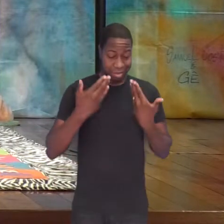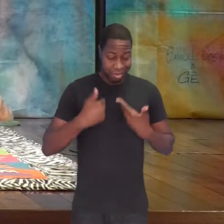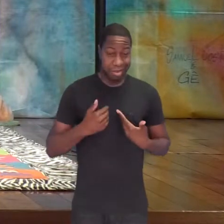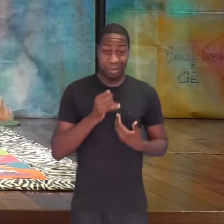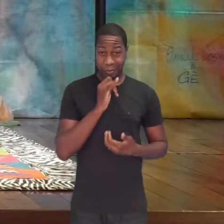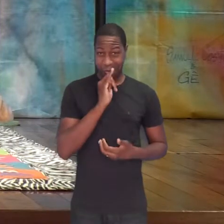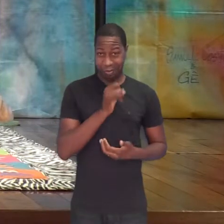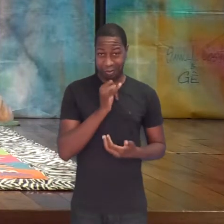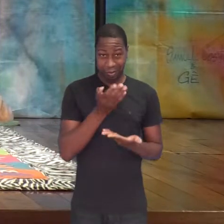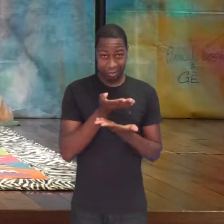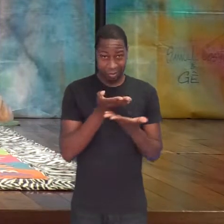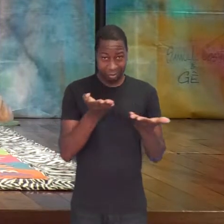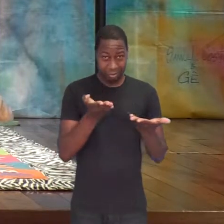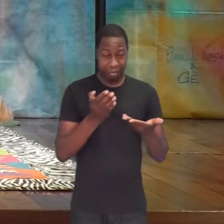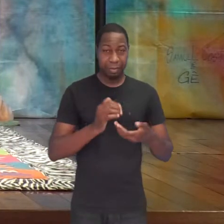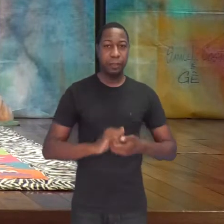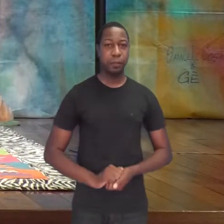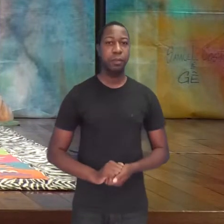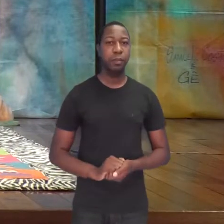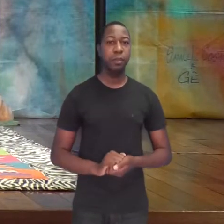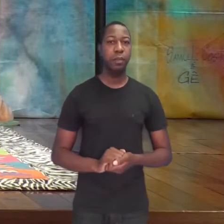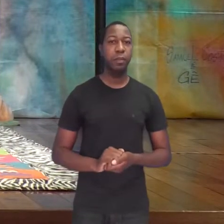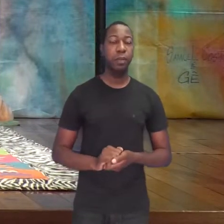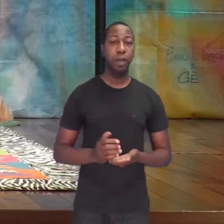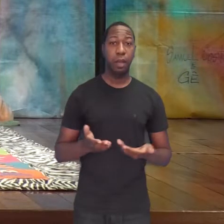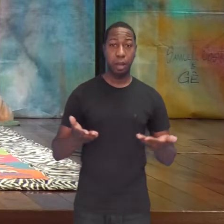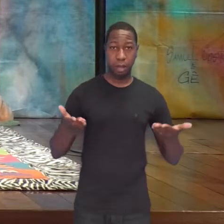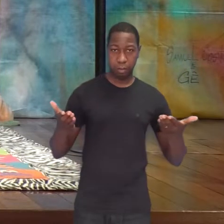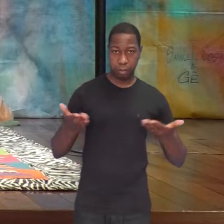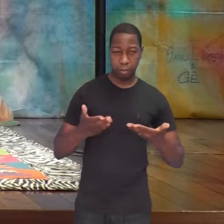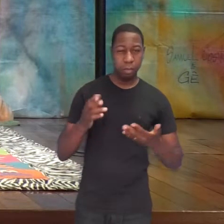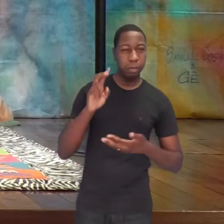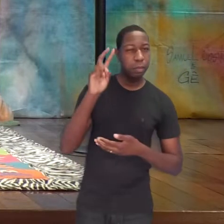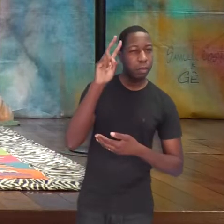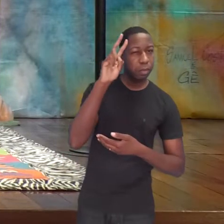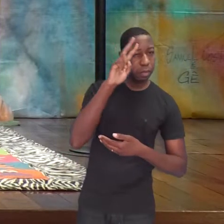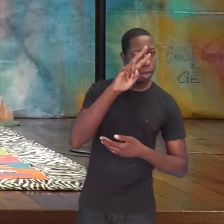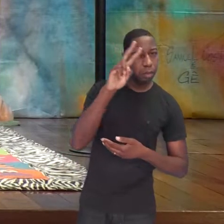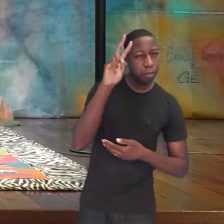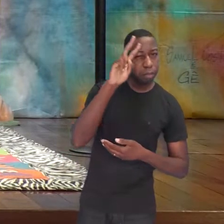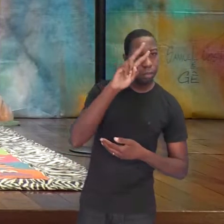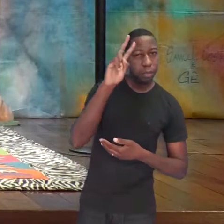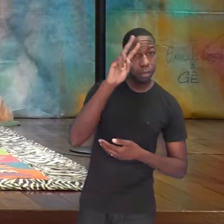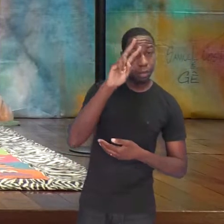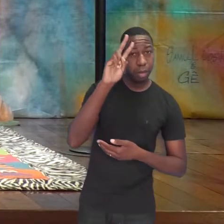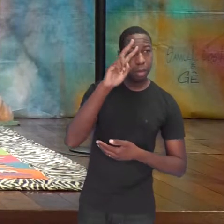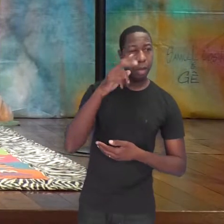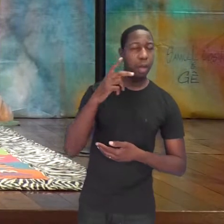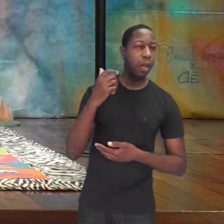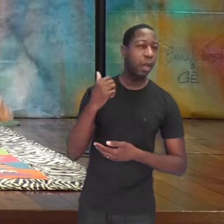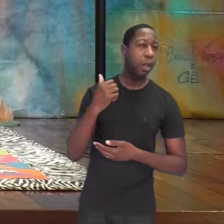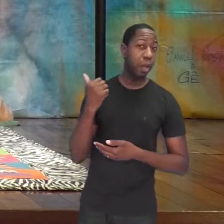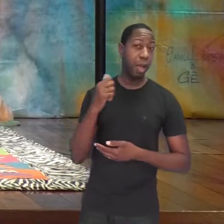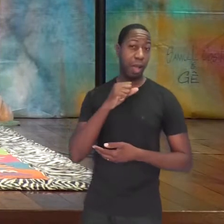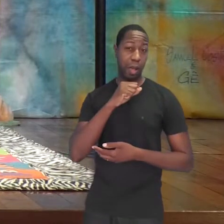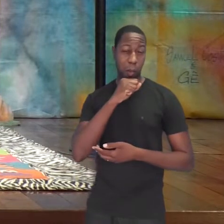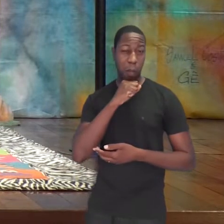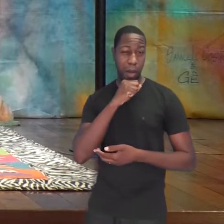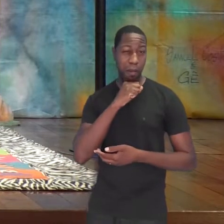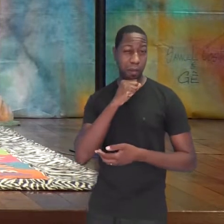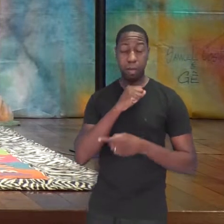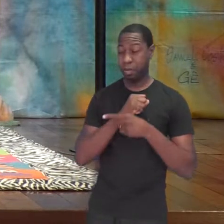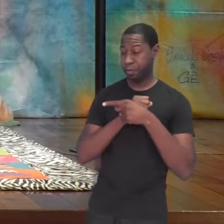vocês. Hoje eu vou contar para vocês uma história que o avô da Ruth Rocha